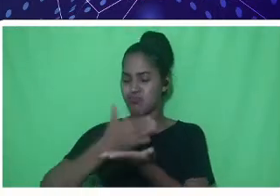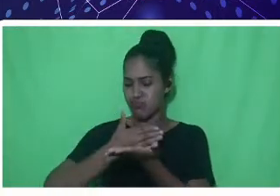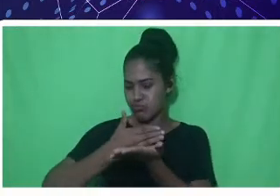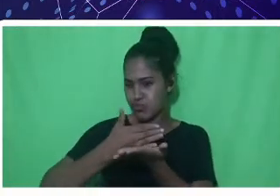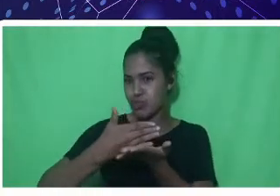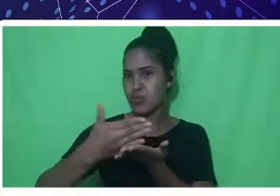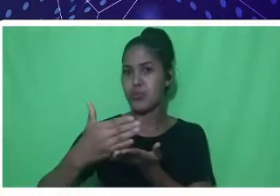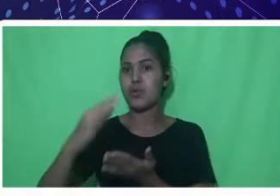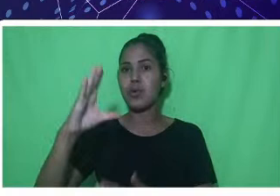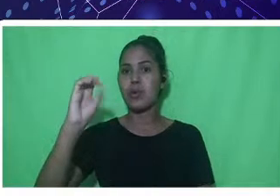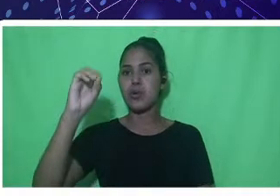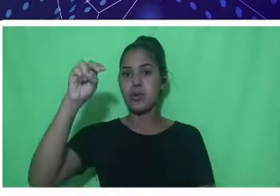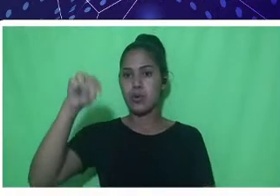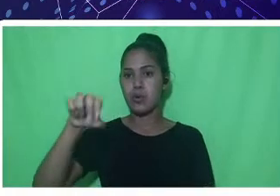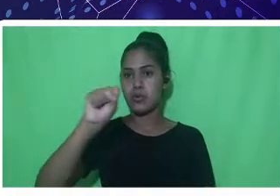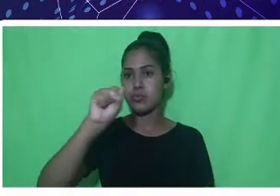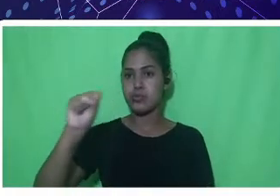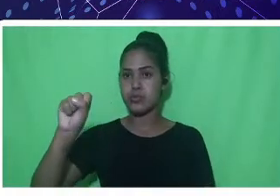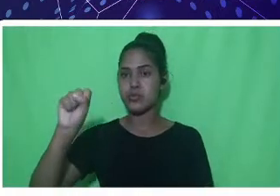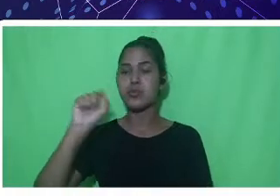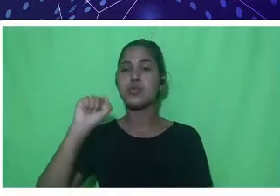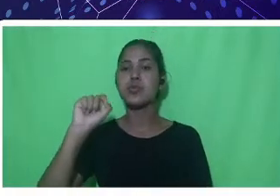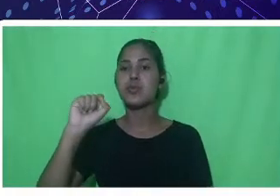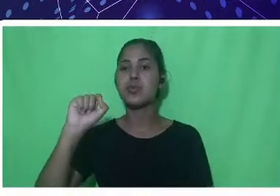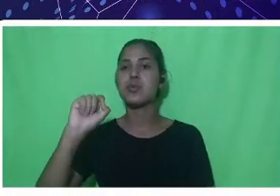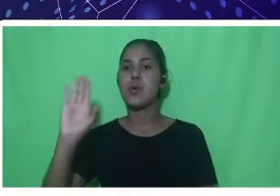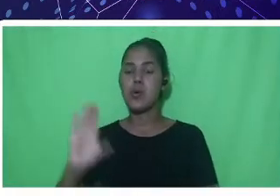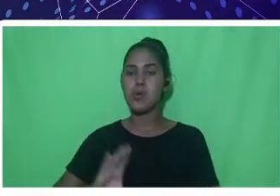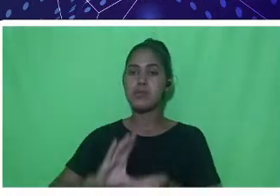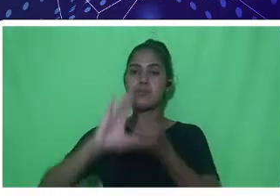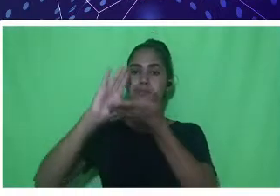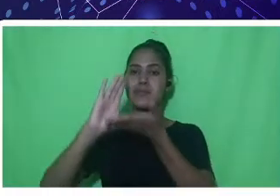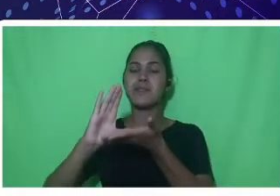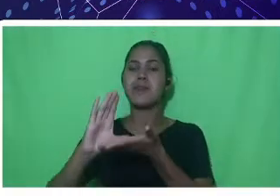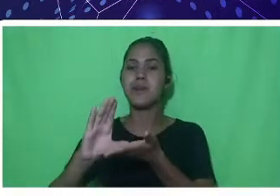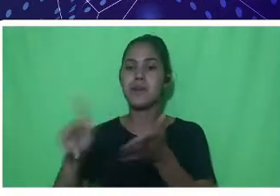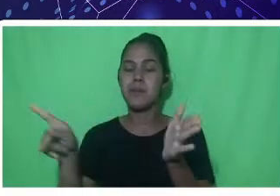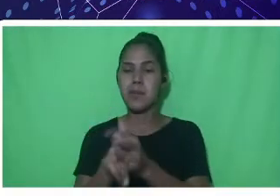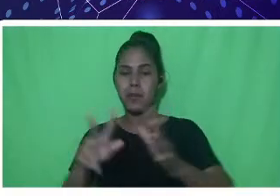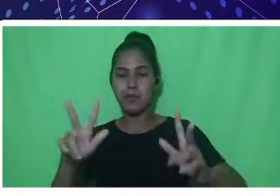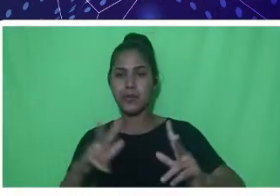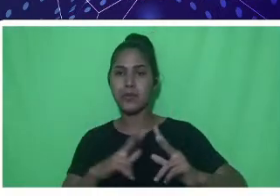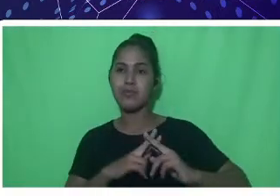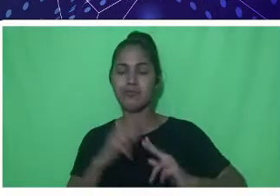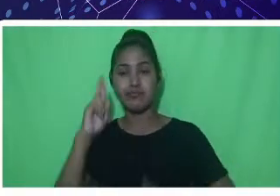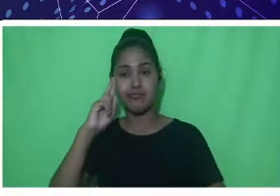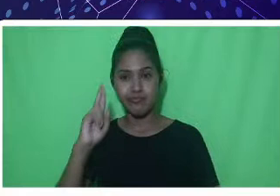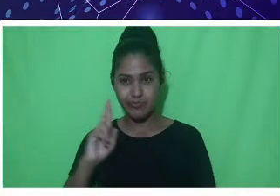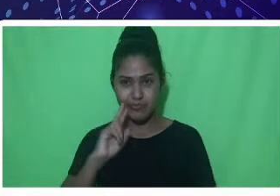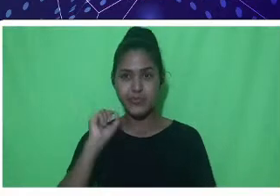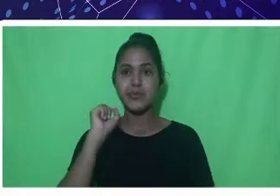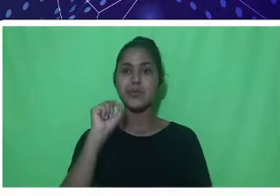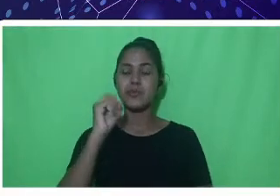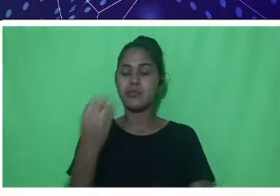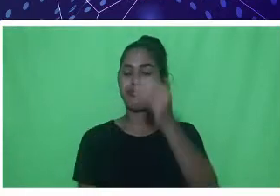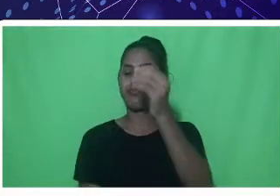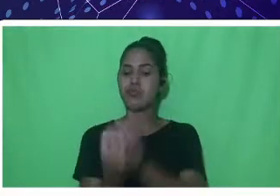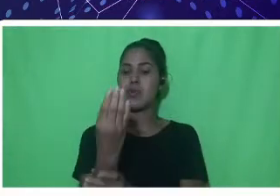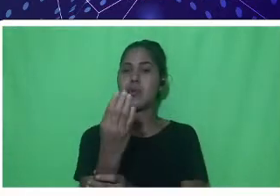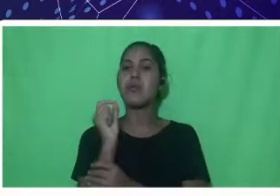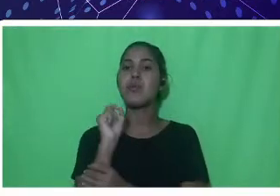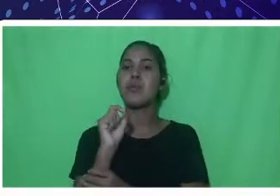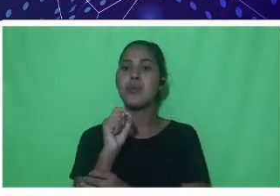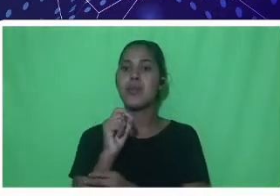Conselho Superior Universitário da Fundação Universidade de Rondônia, cria o campus de Presidente